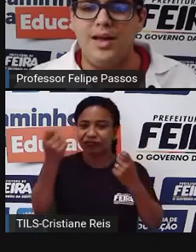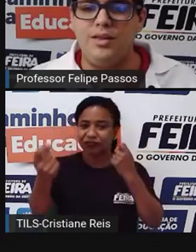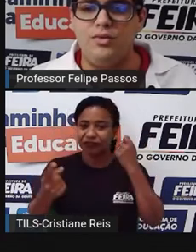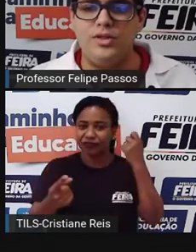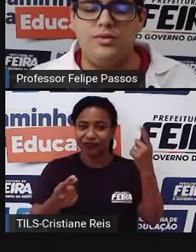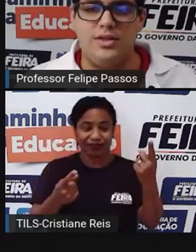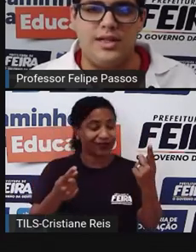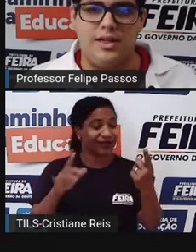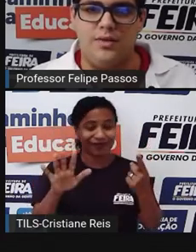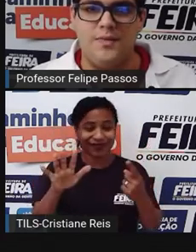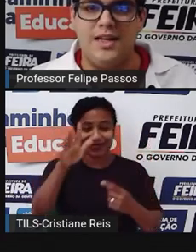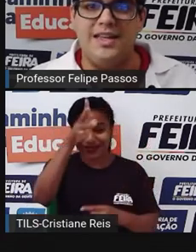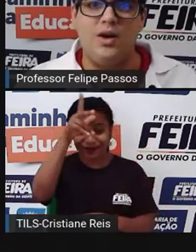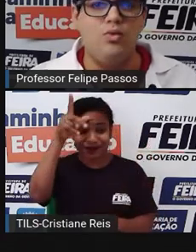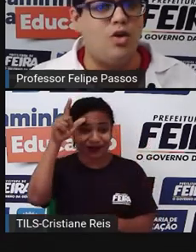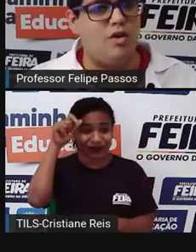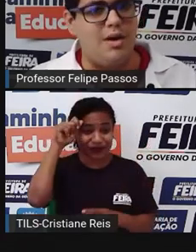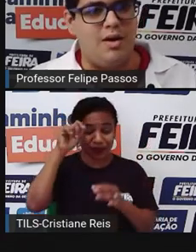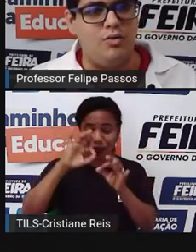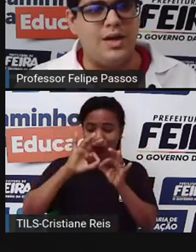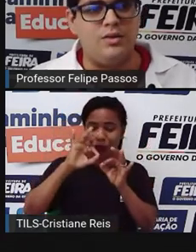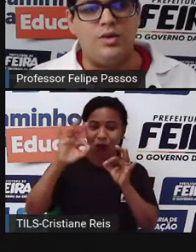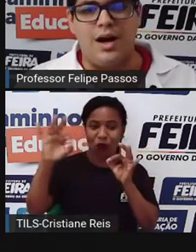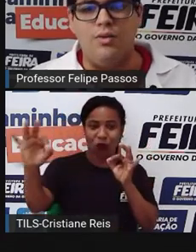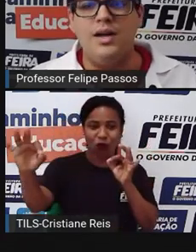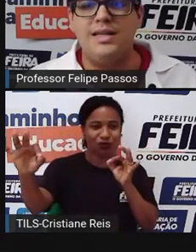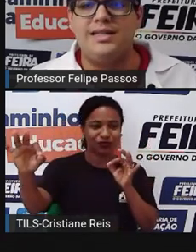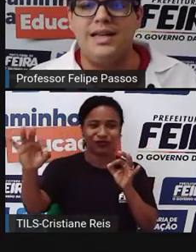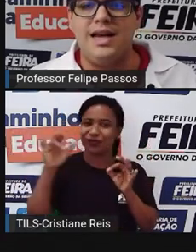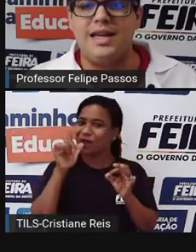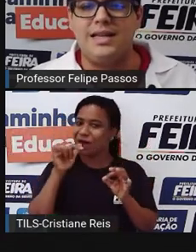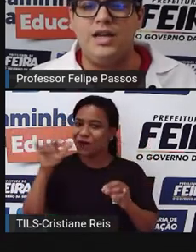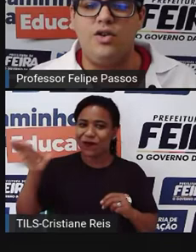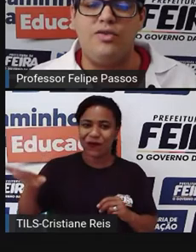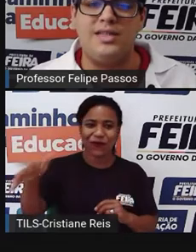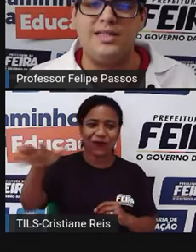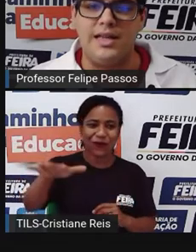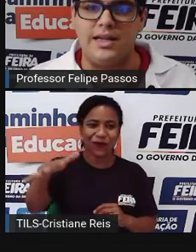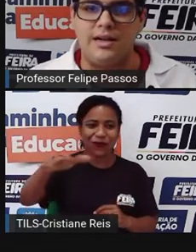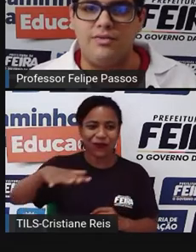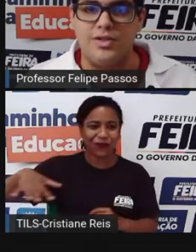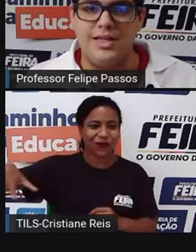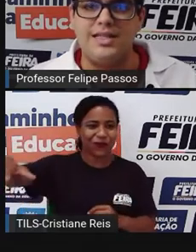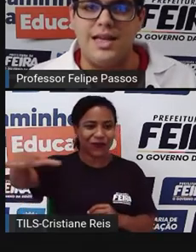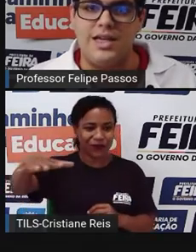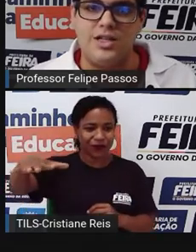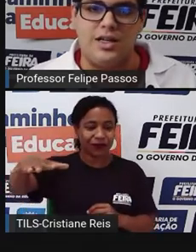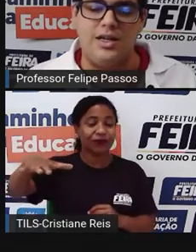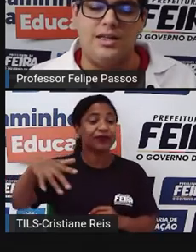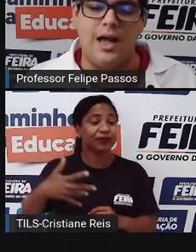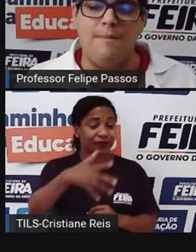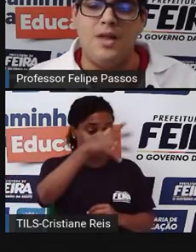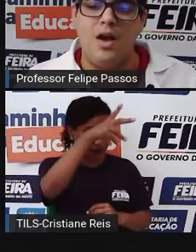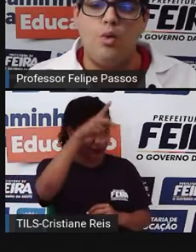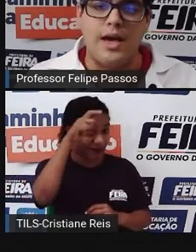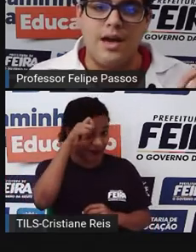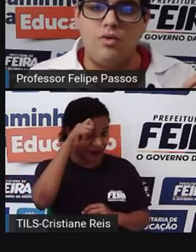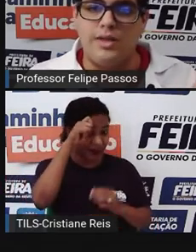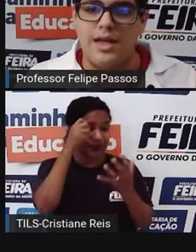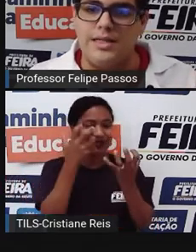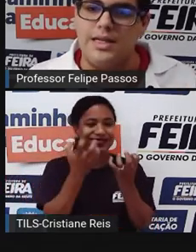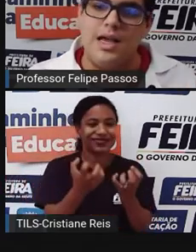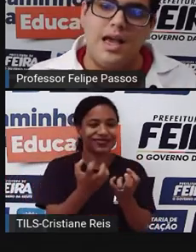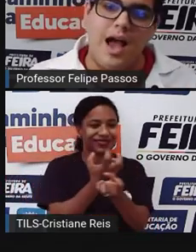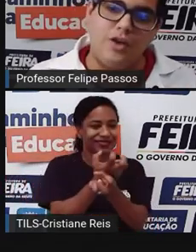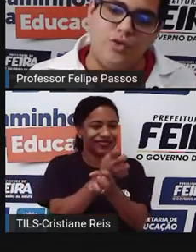está super longe do oceano. Então, o normal, o natural, seria que essa região fosse seca, fosse desértica. O que é que